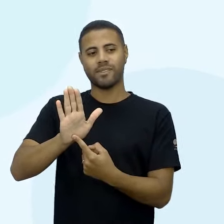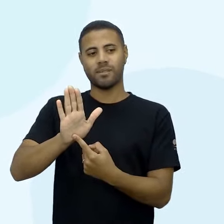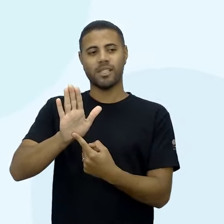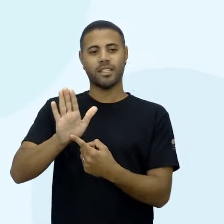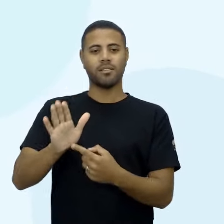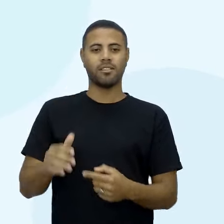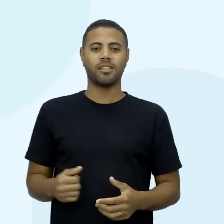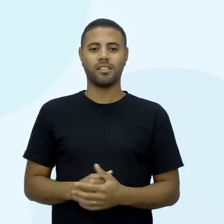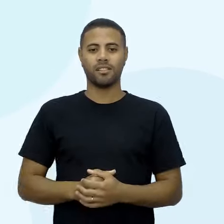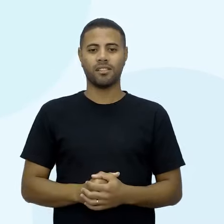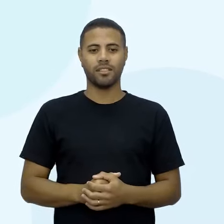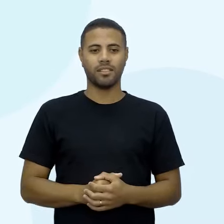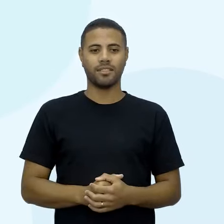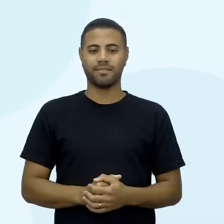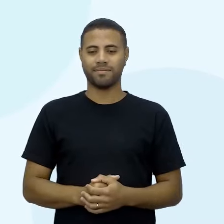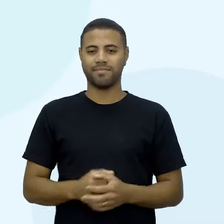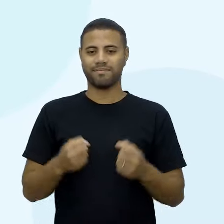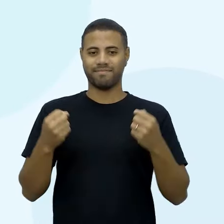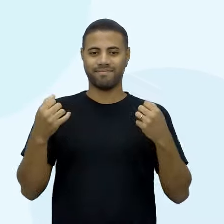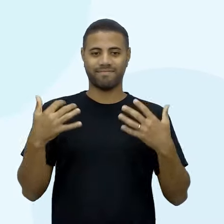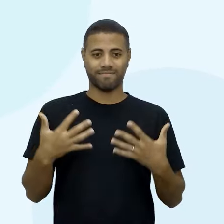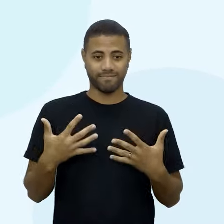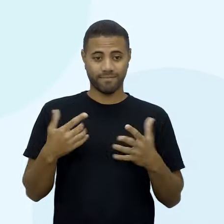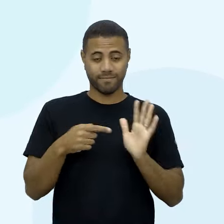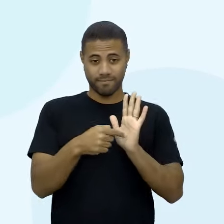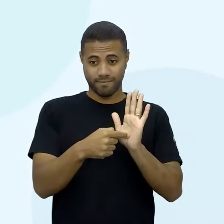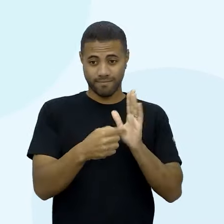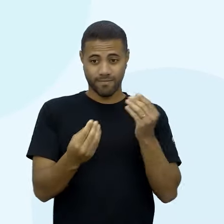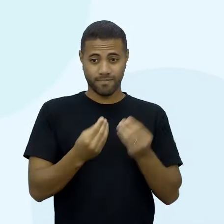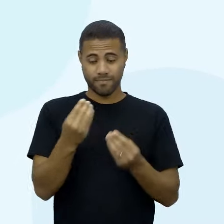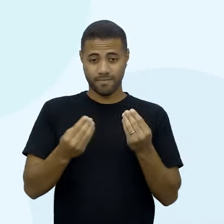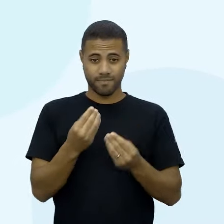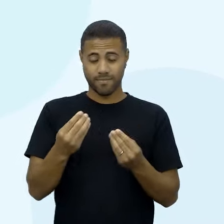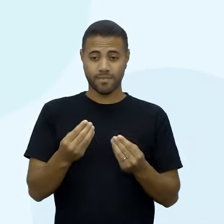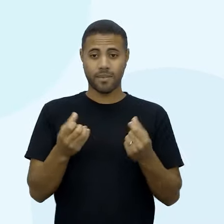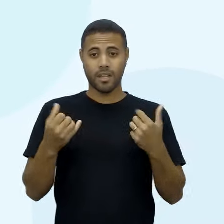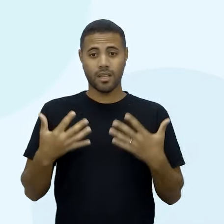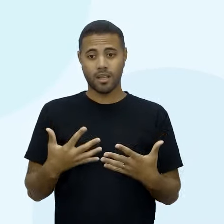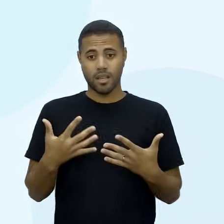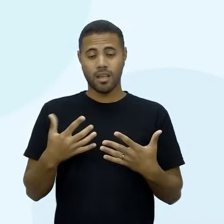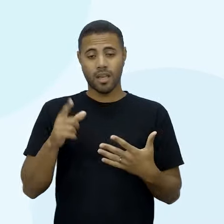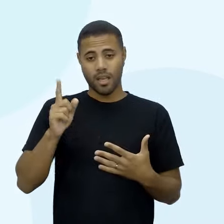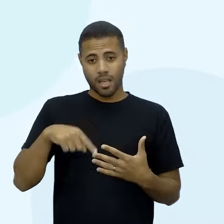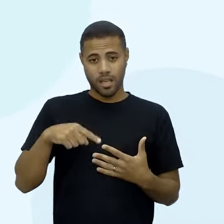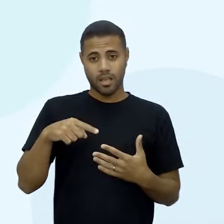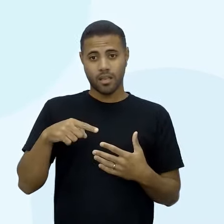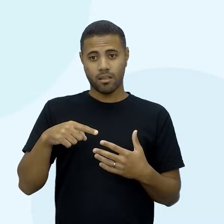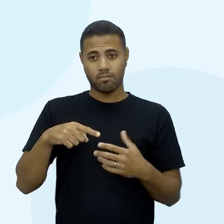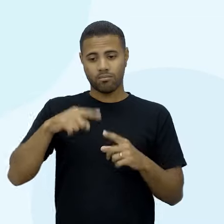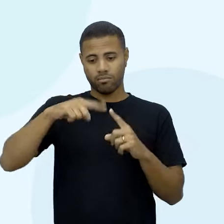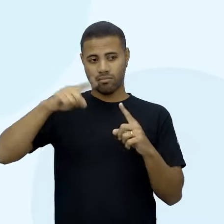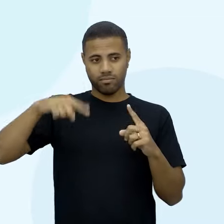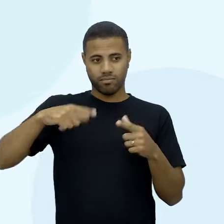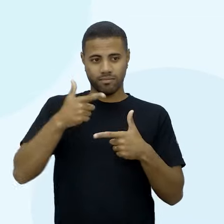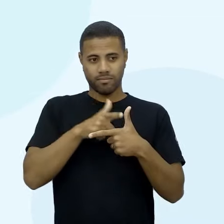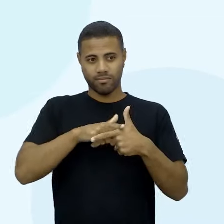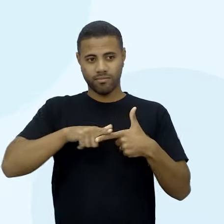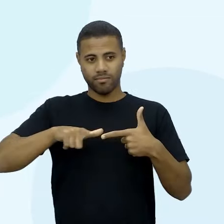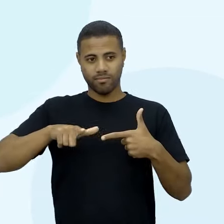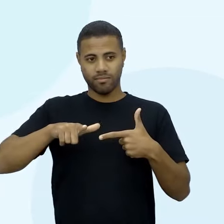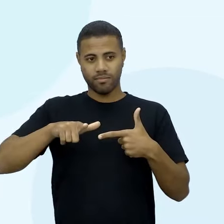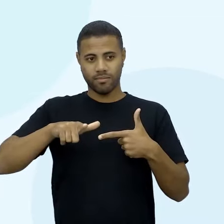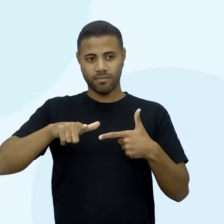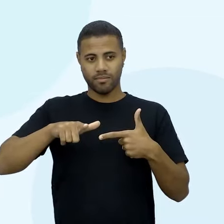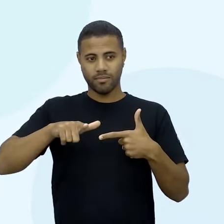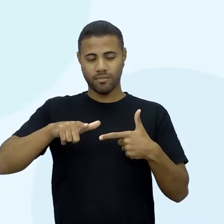É um numerozinho decimal, um coeficiente numérico, toda vez que a gente eleva ele ao quadrado, ou seja, multiplica ele